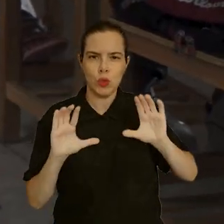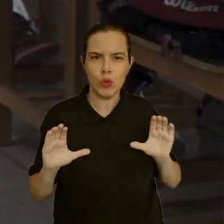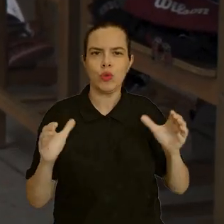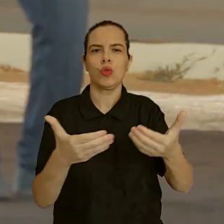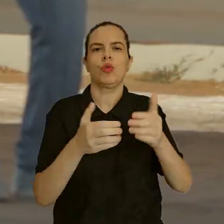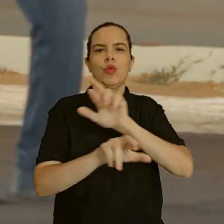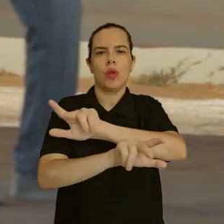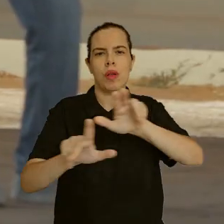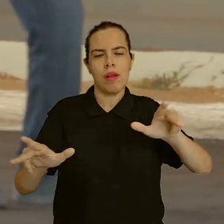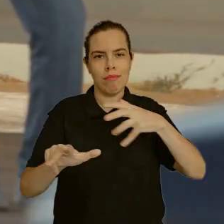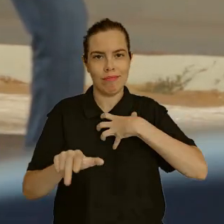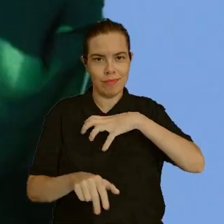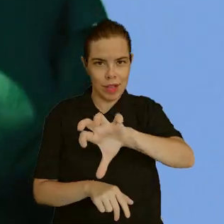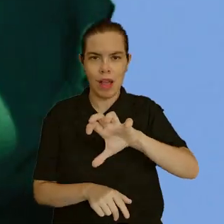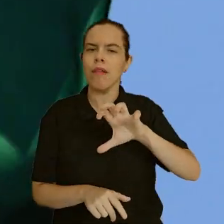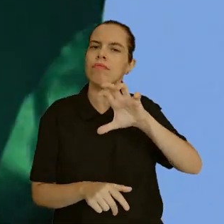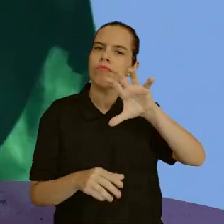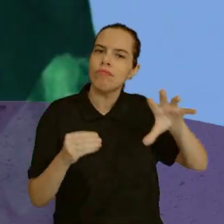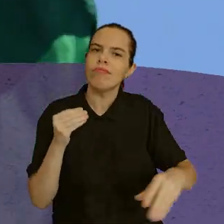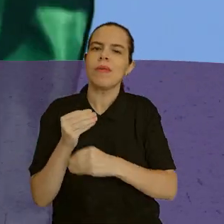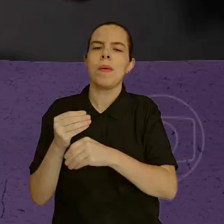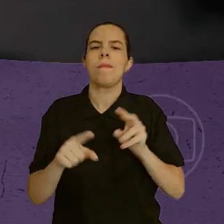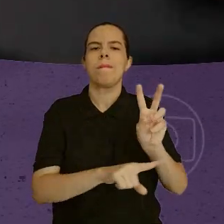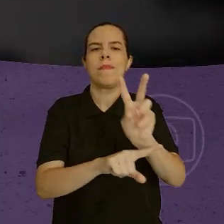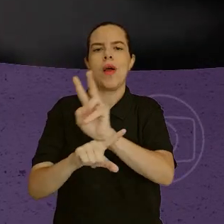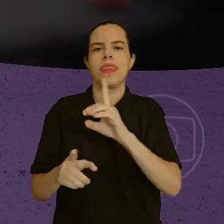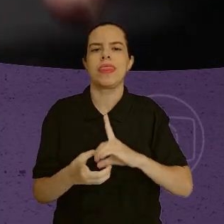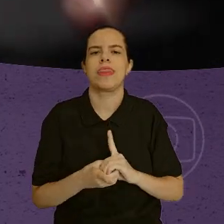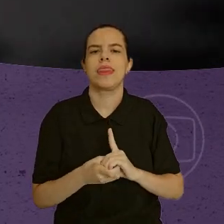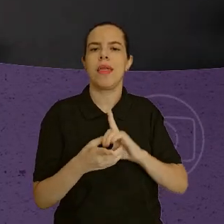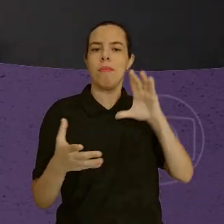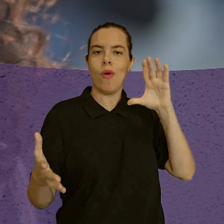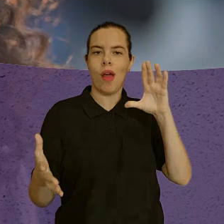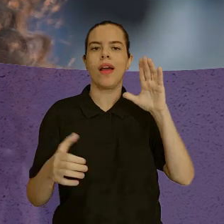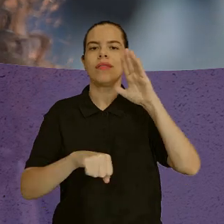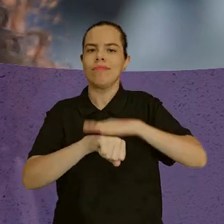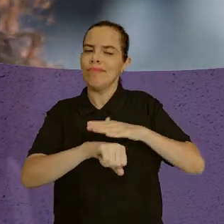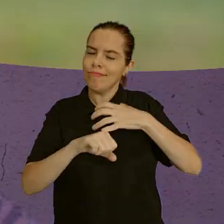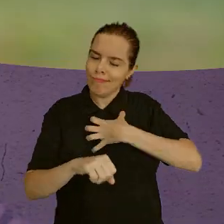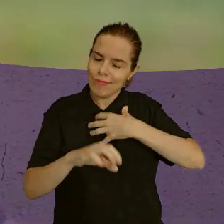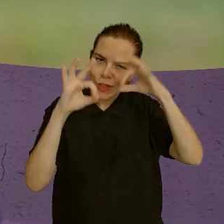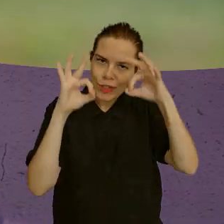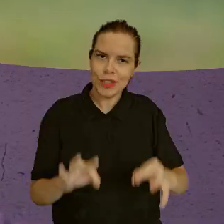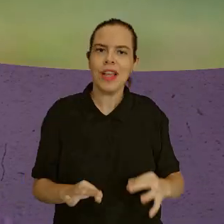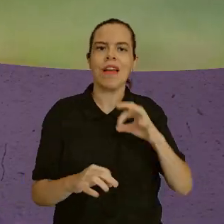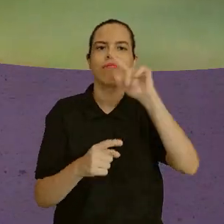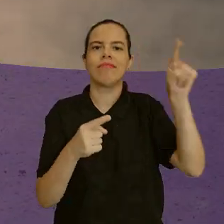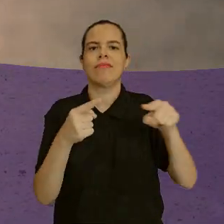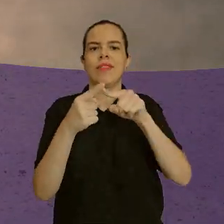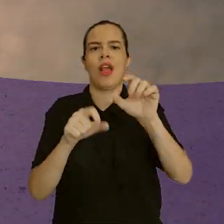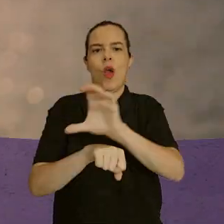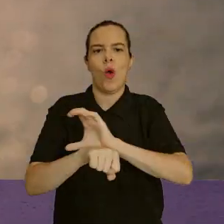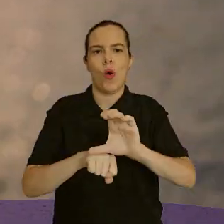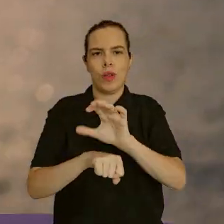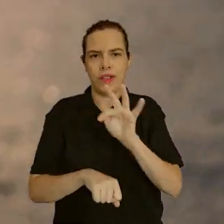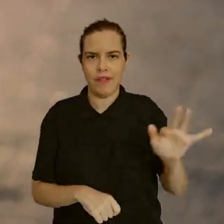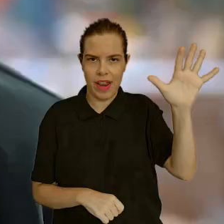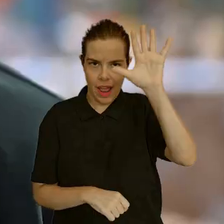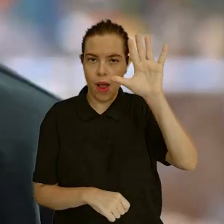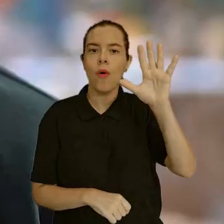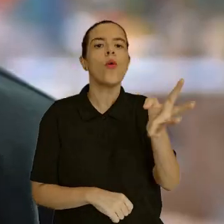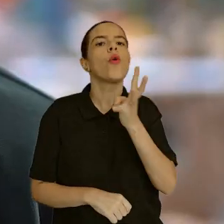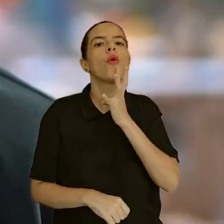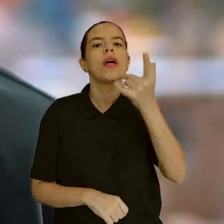coletivos. Assim, contribui para proteger a democracia, exatamente como prevê a Constituição Federal.